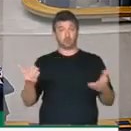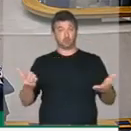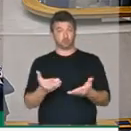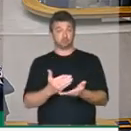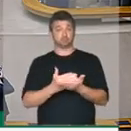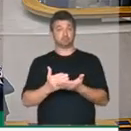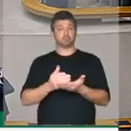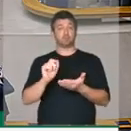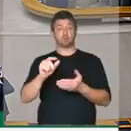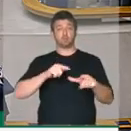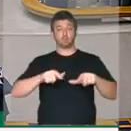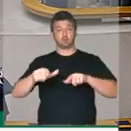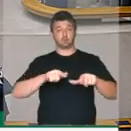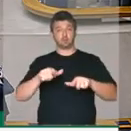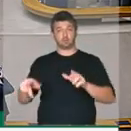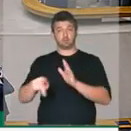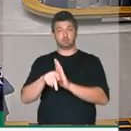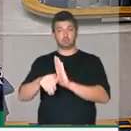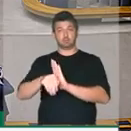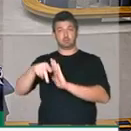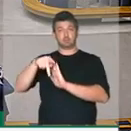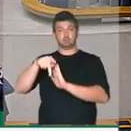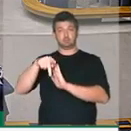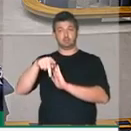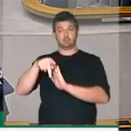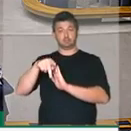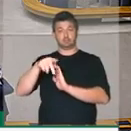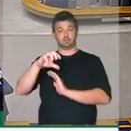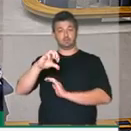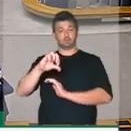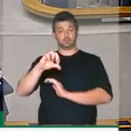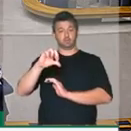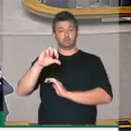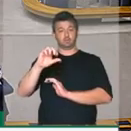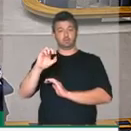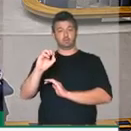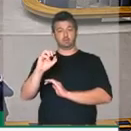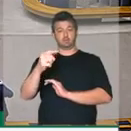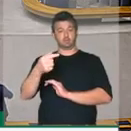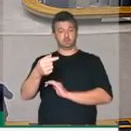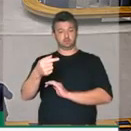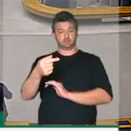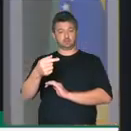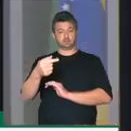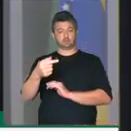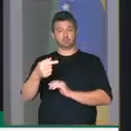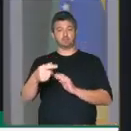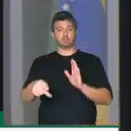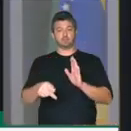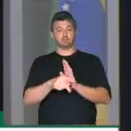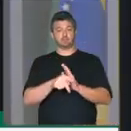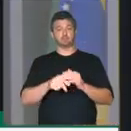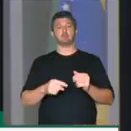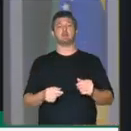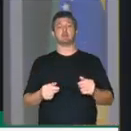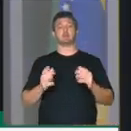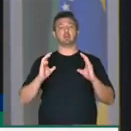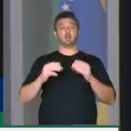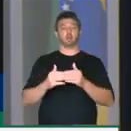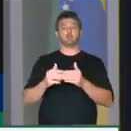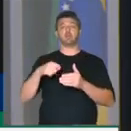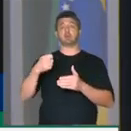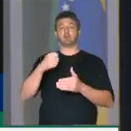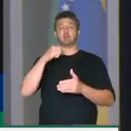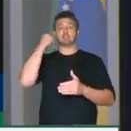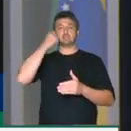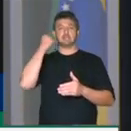deu início os trabalhos da medida provisória 907. A comissão, presidida pelo